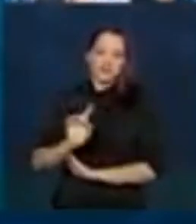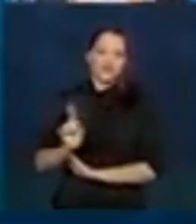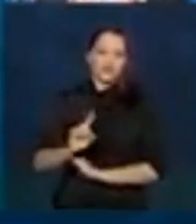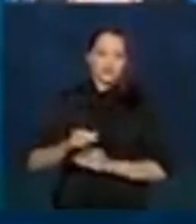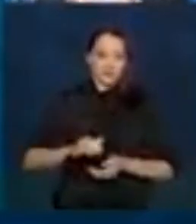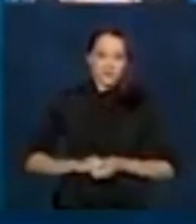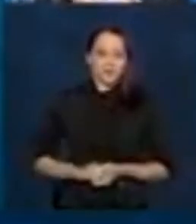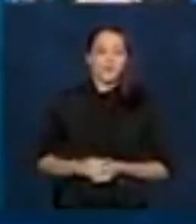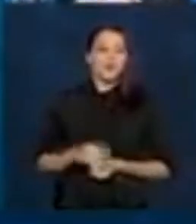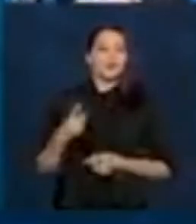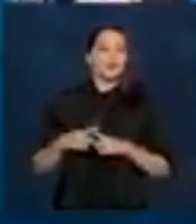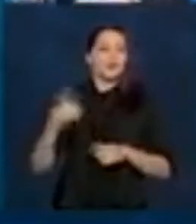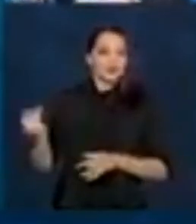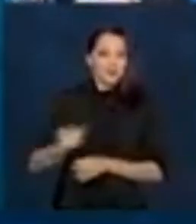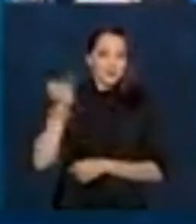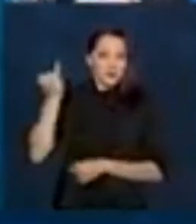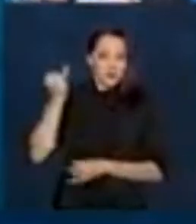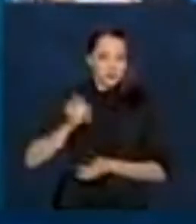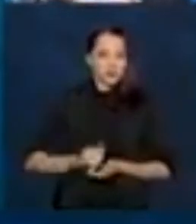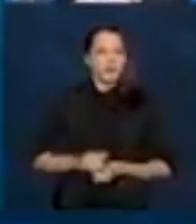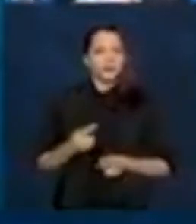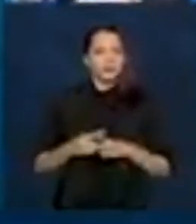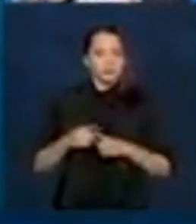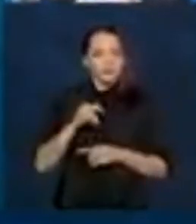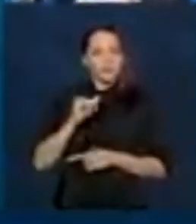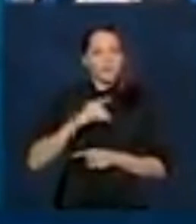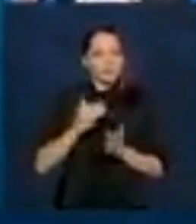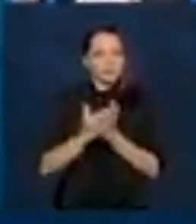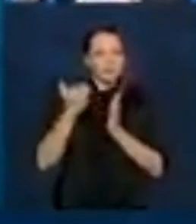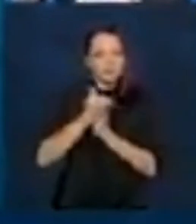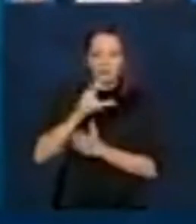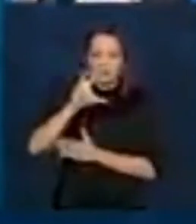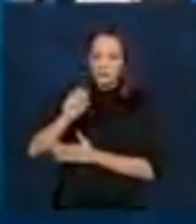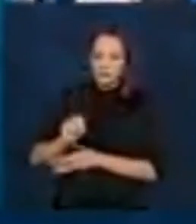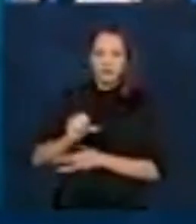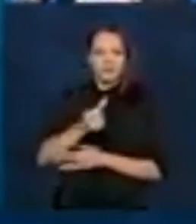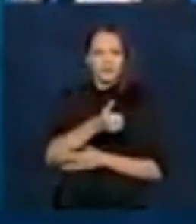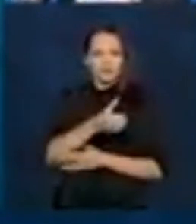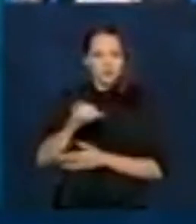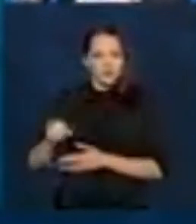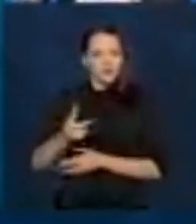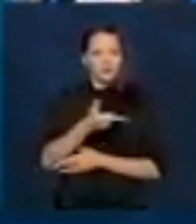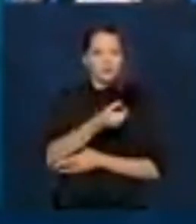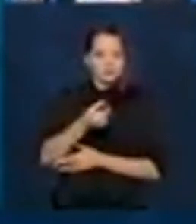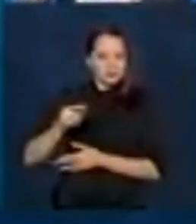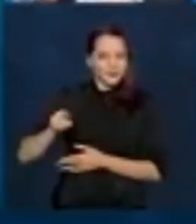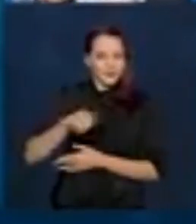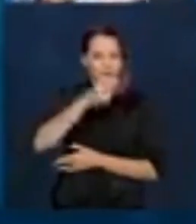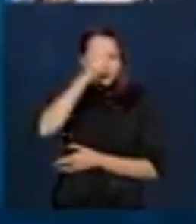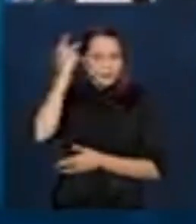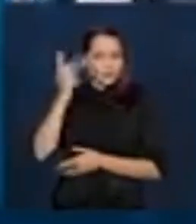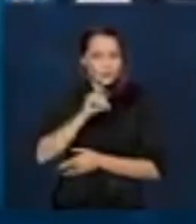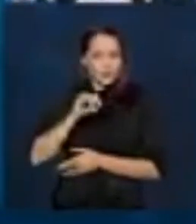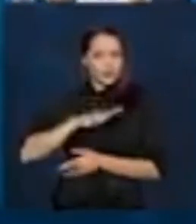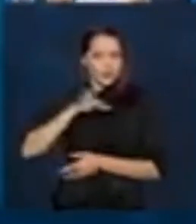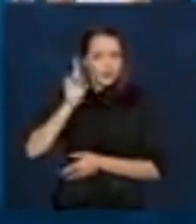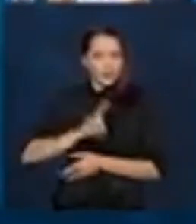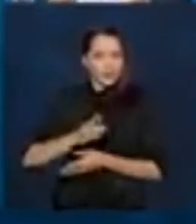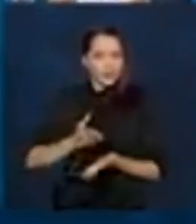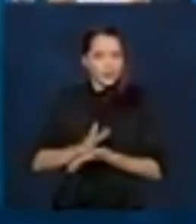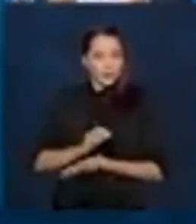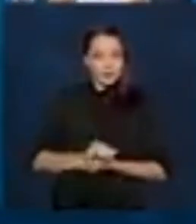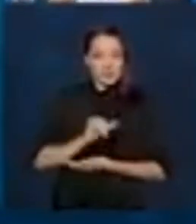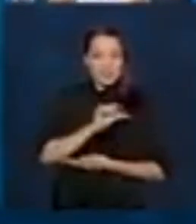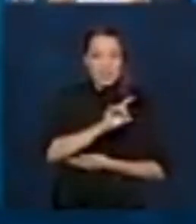Porque, como o Barreto falou, provavelmente teremos mais 50, 100, 200 mil aprovados. Se cada